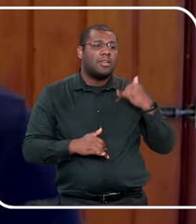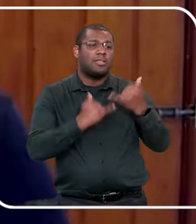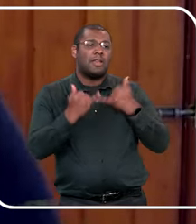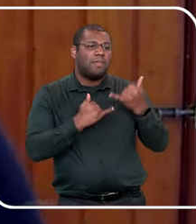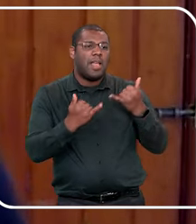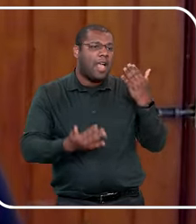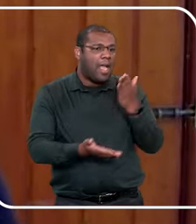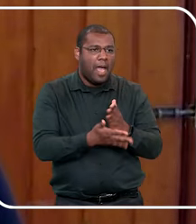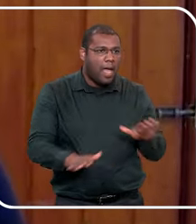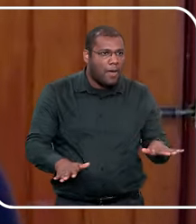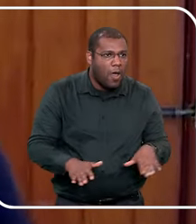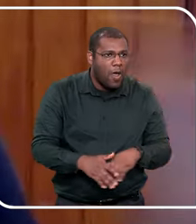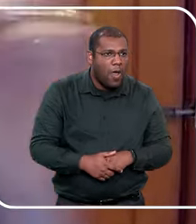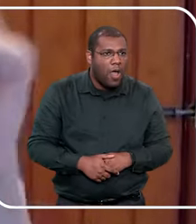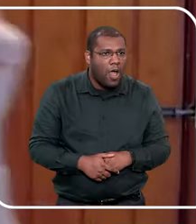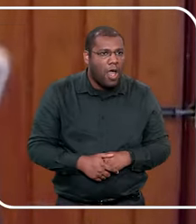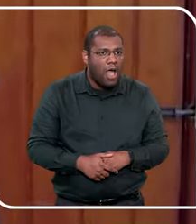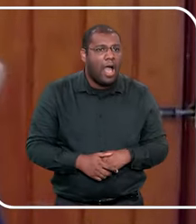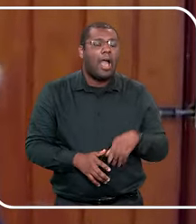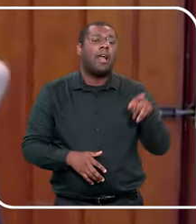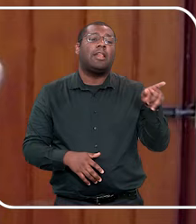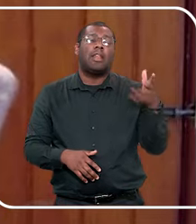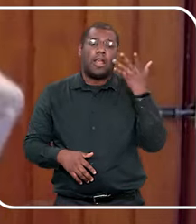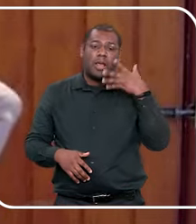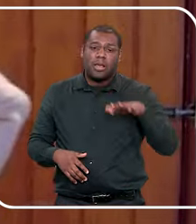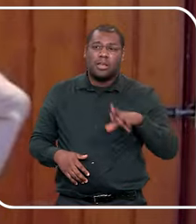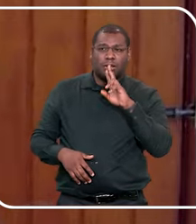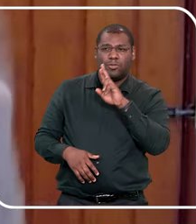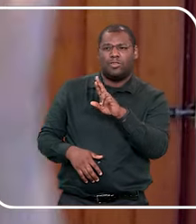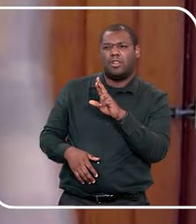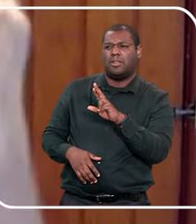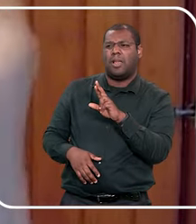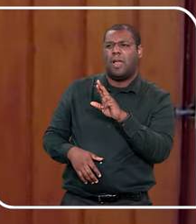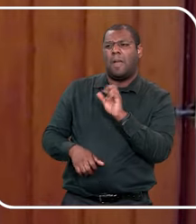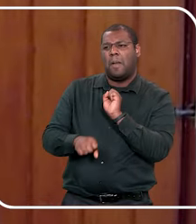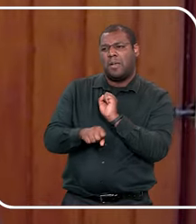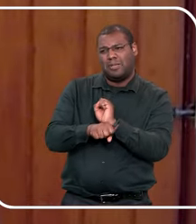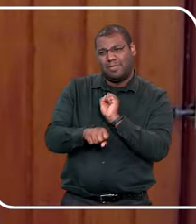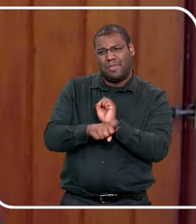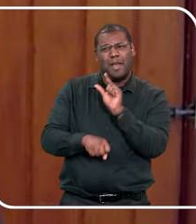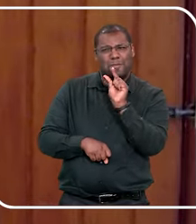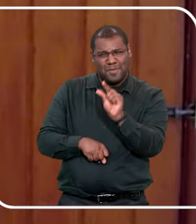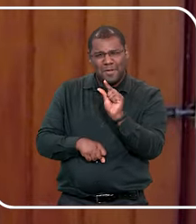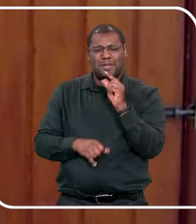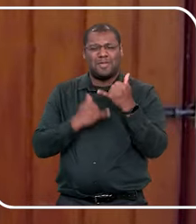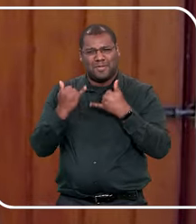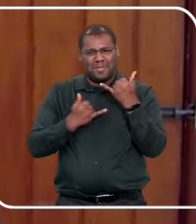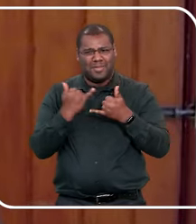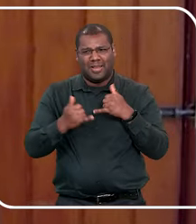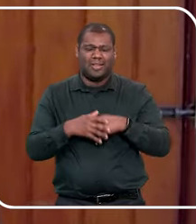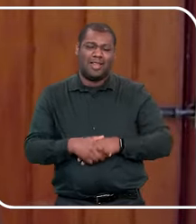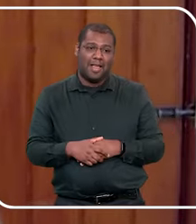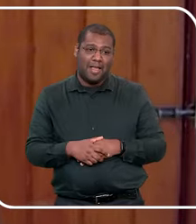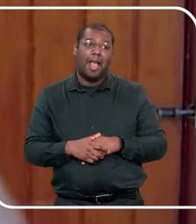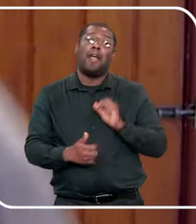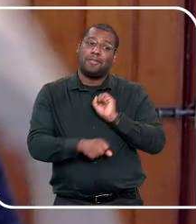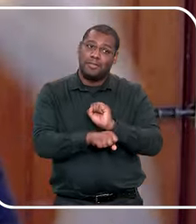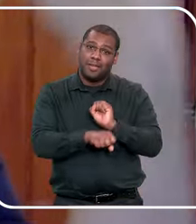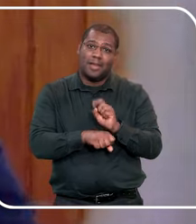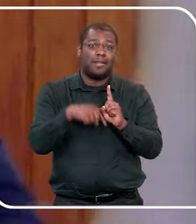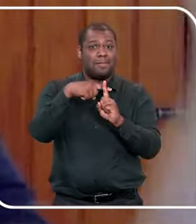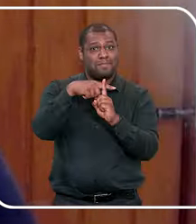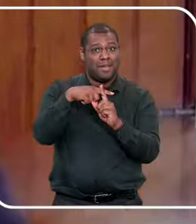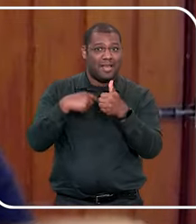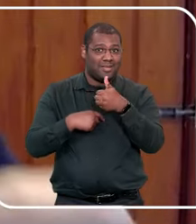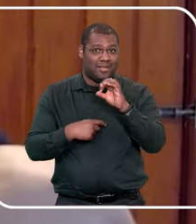assim, olha, vamos embora do parquinho, só mais um pouquinho, só mais um pouquinho, eu tinha uma criança aqui que falava, só mais de pitiquinho, e aí de pitiquinho em